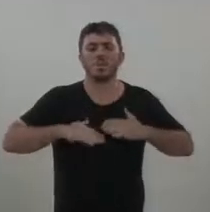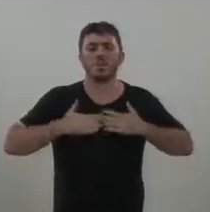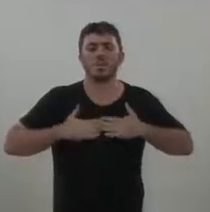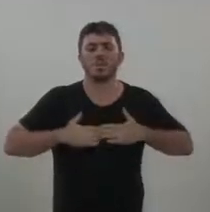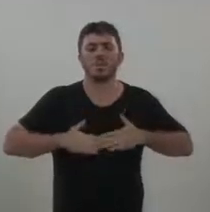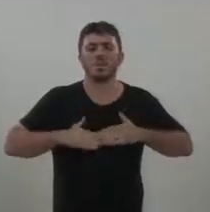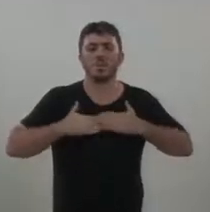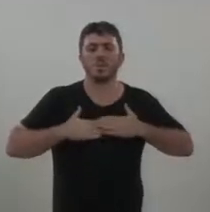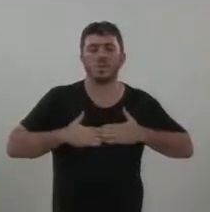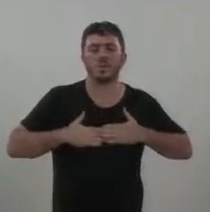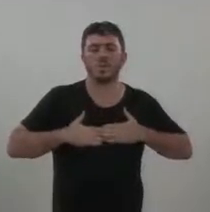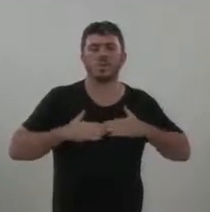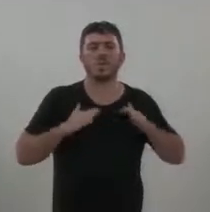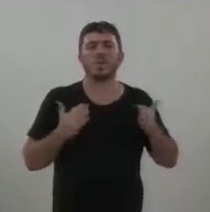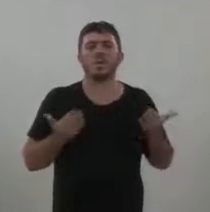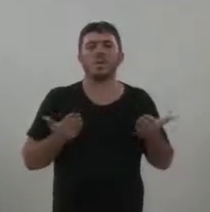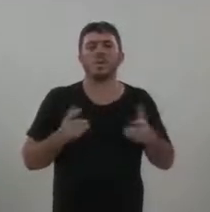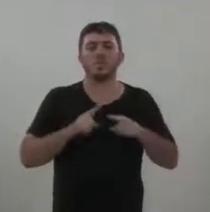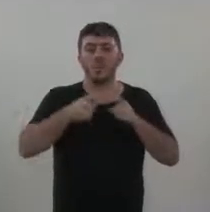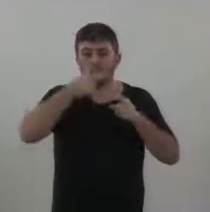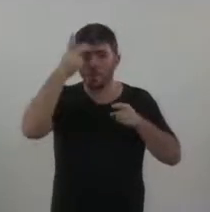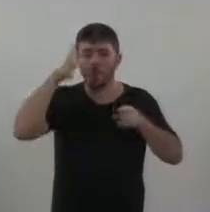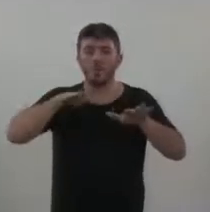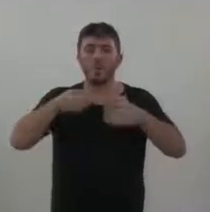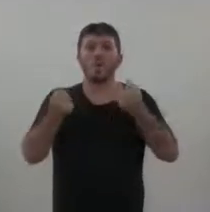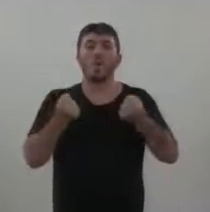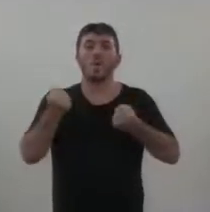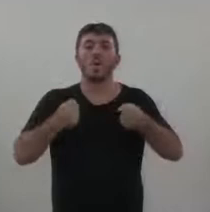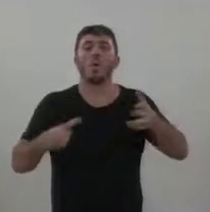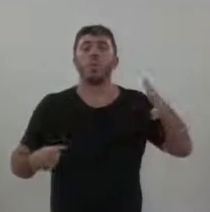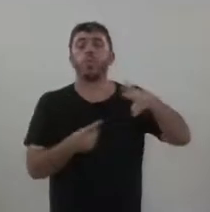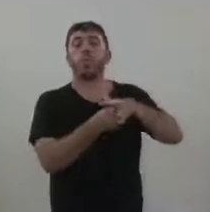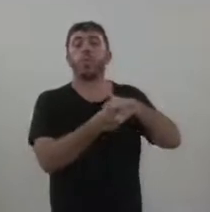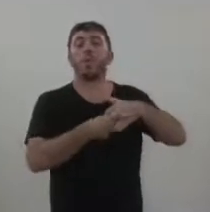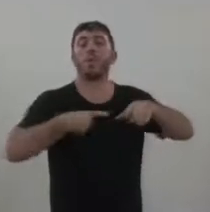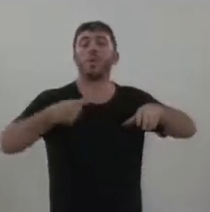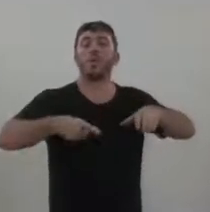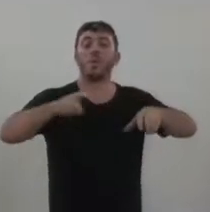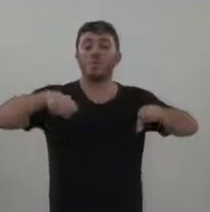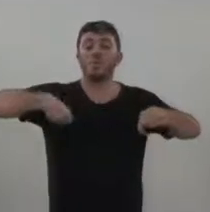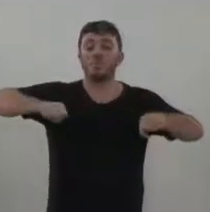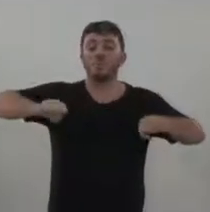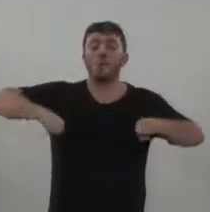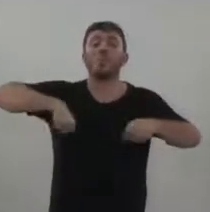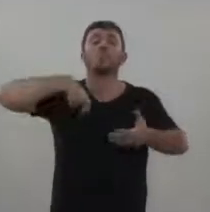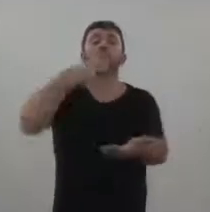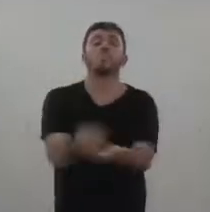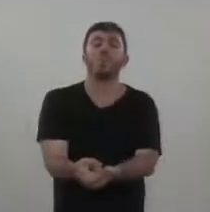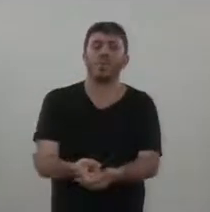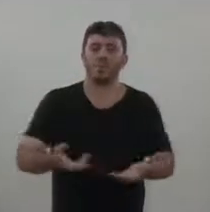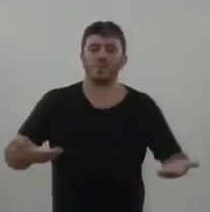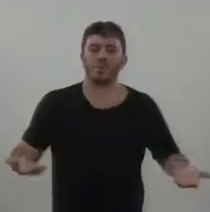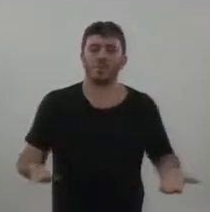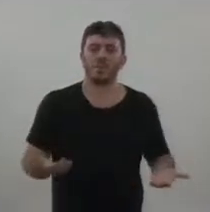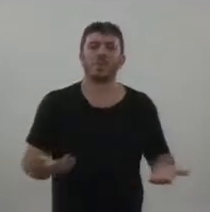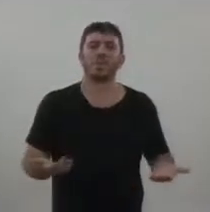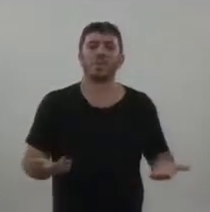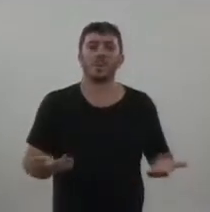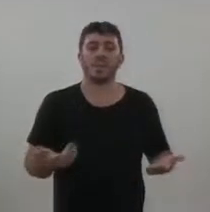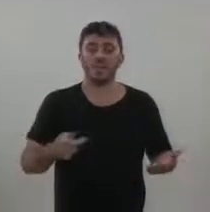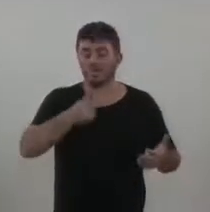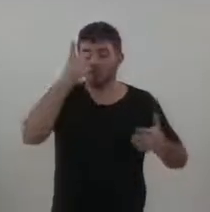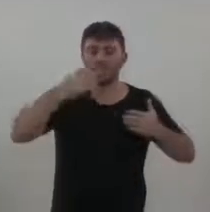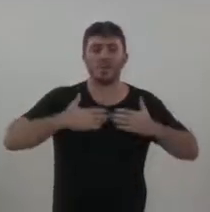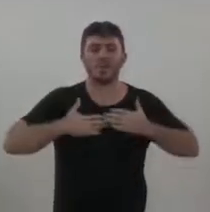Mas o cidadão que passar por aí, estourar a roda de um carro, o cidadão que passar com a moto e se arrebentar inteirinho, quem não vai ficar tranquilo é o